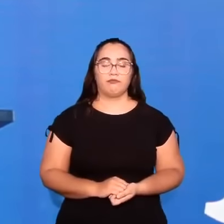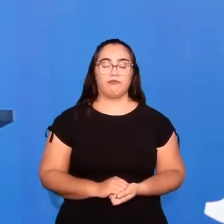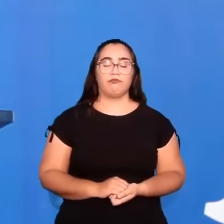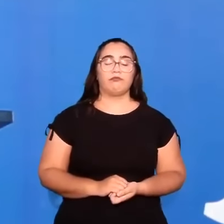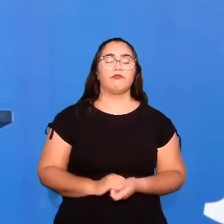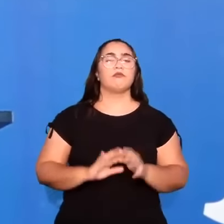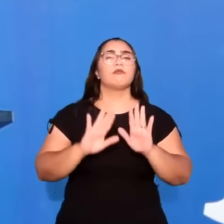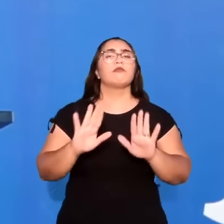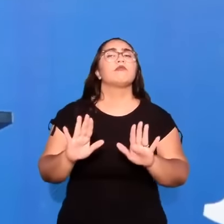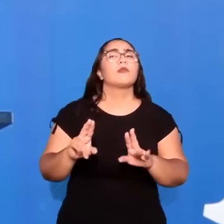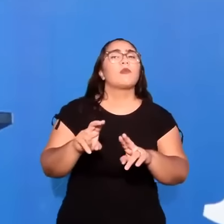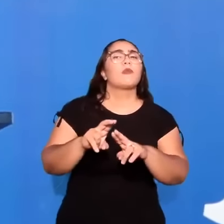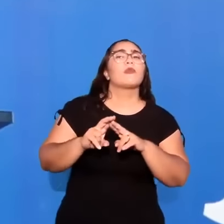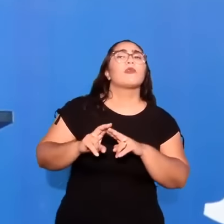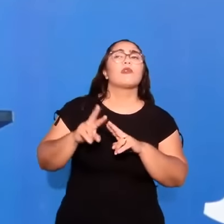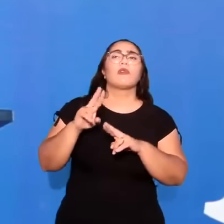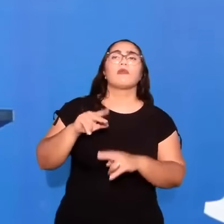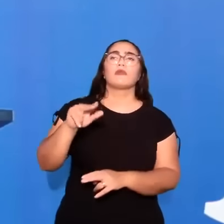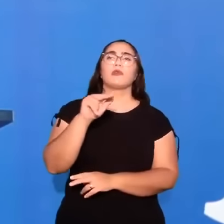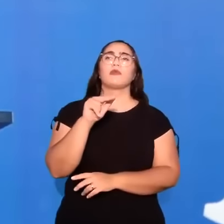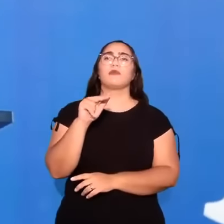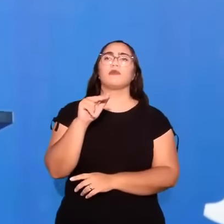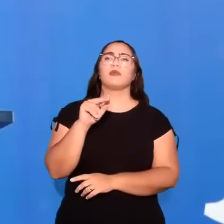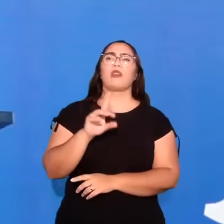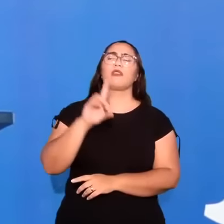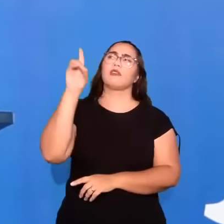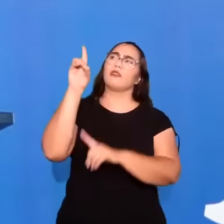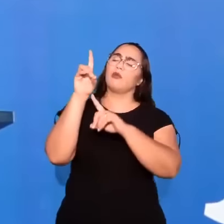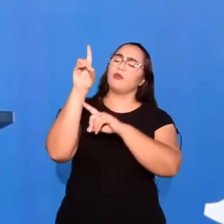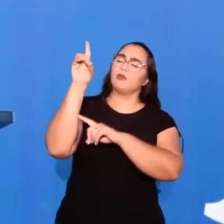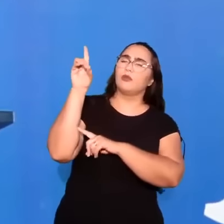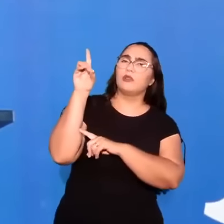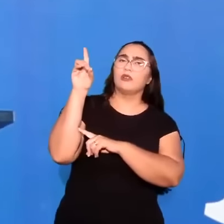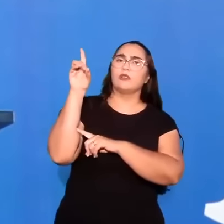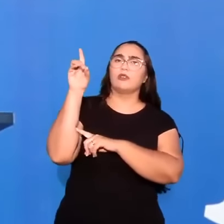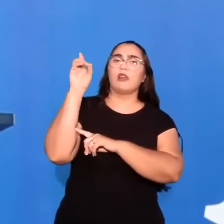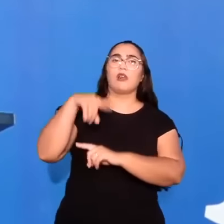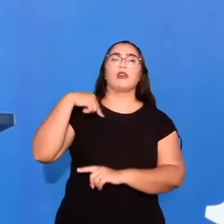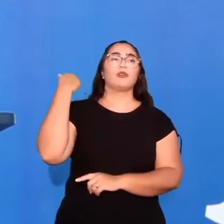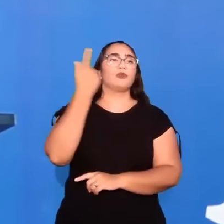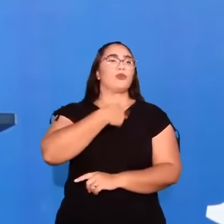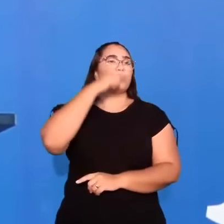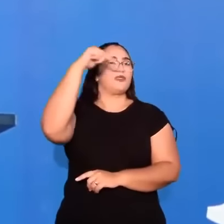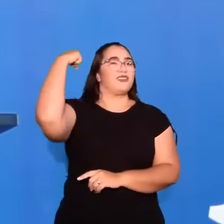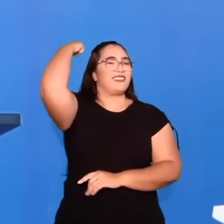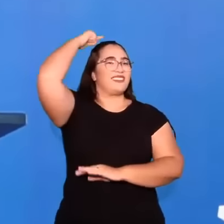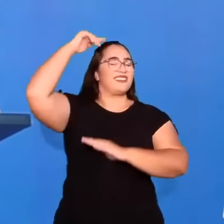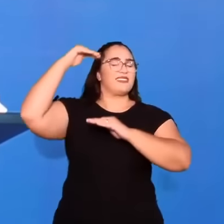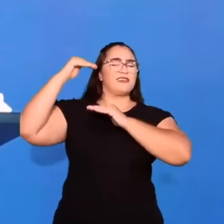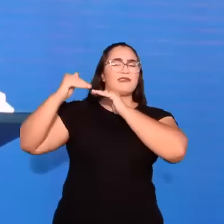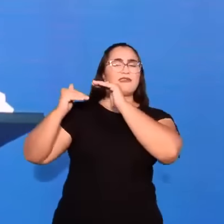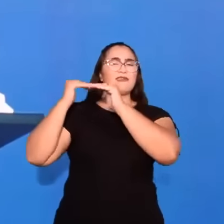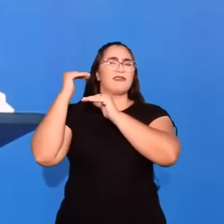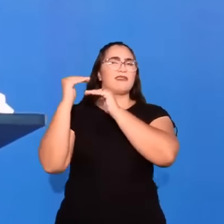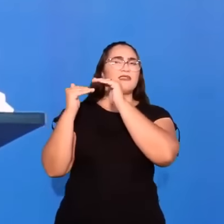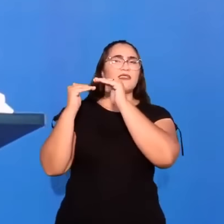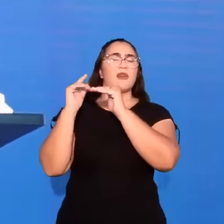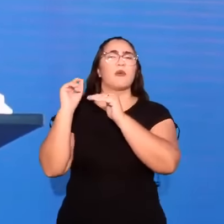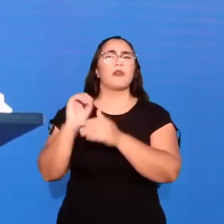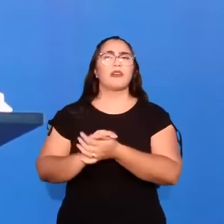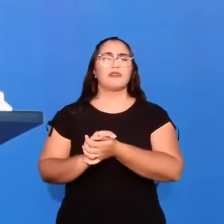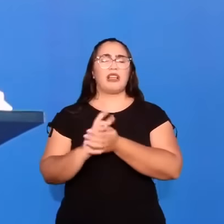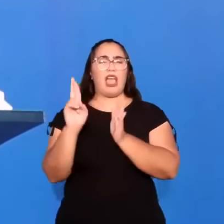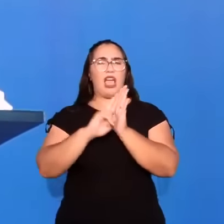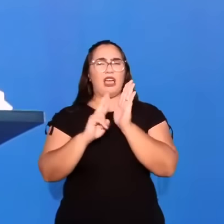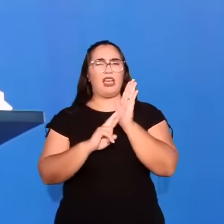Portanto, queridos irmãos. Essa é a vontade de Deus. A santidade. E não é exceção para essa